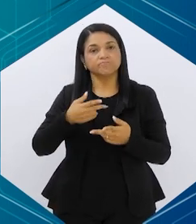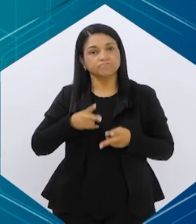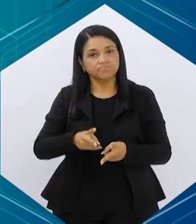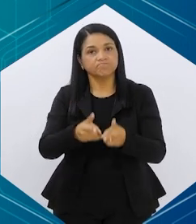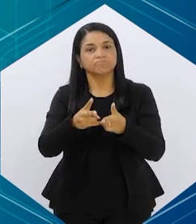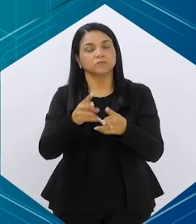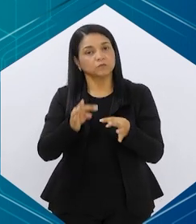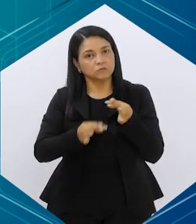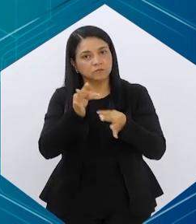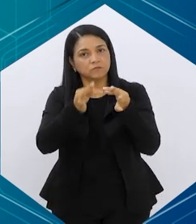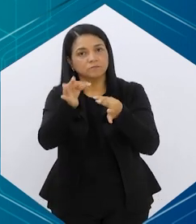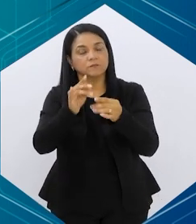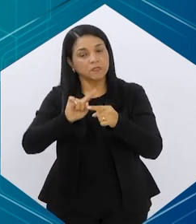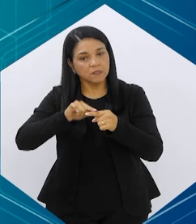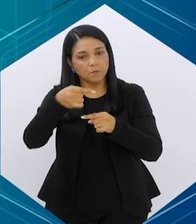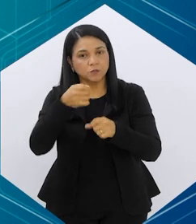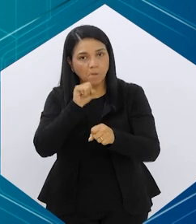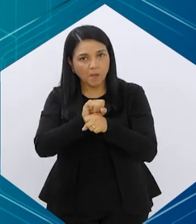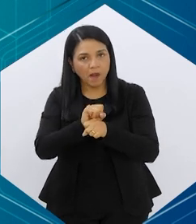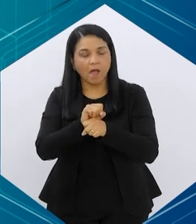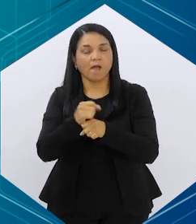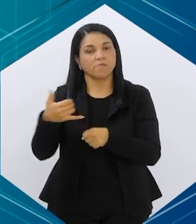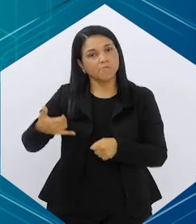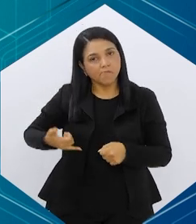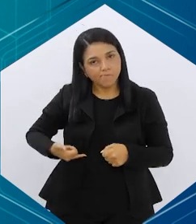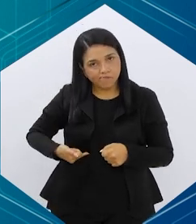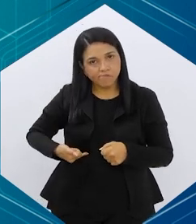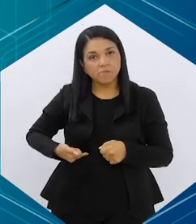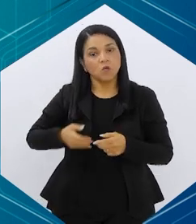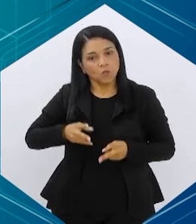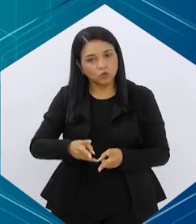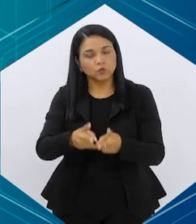ao tratamento e após o uso também ele continue